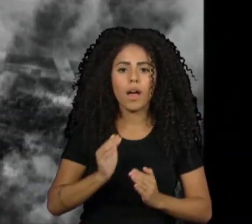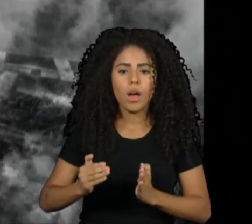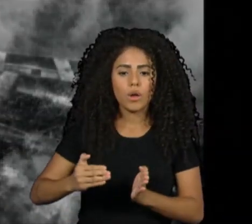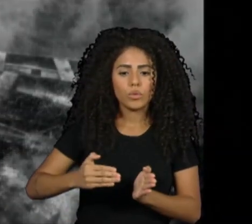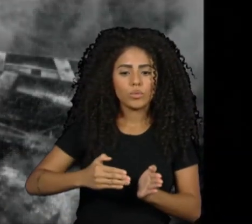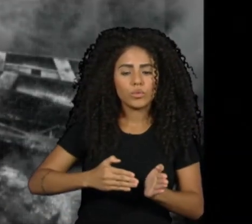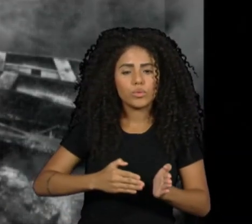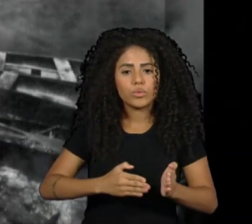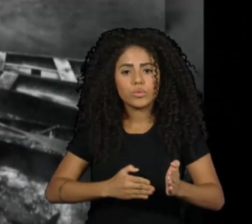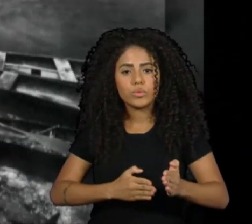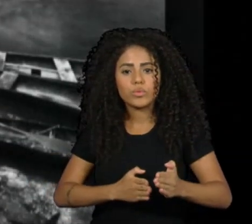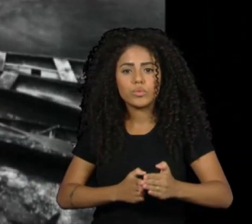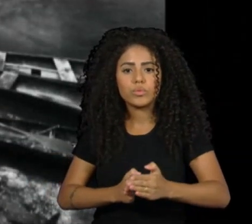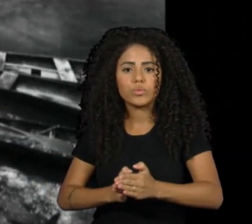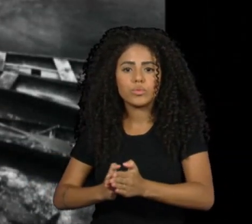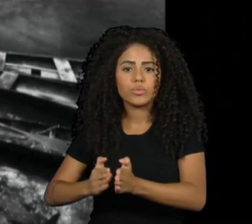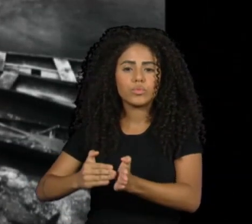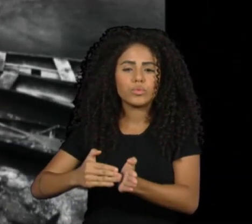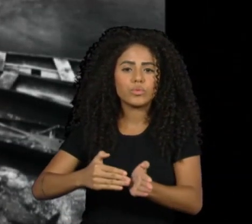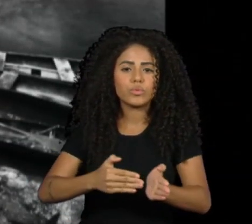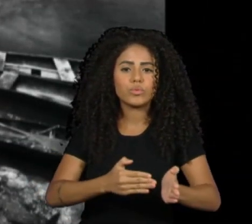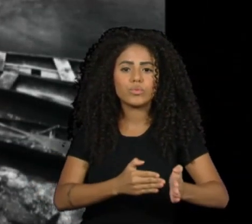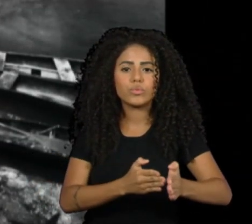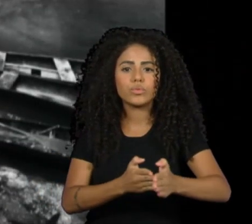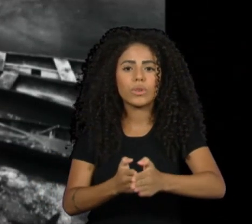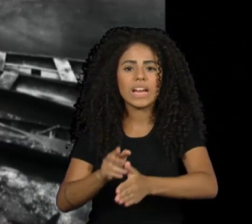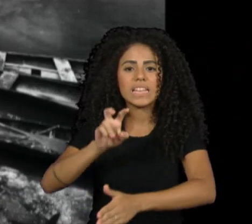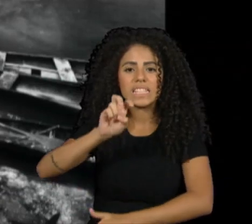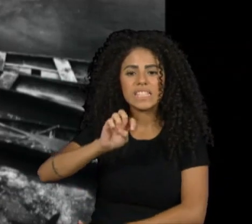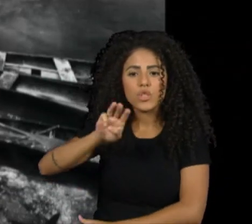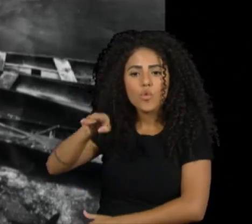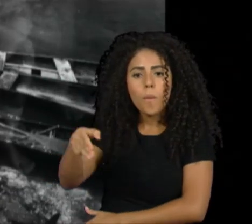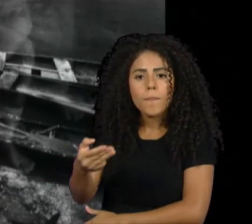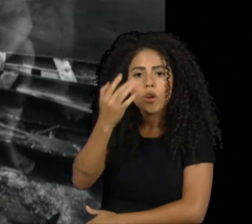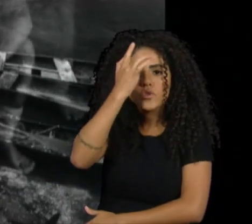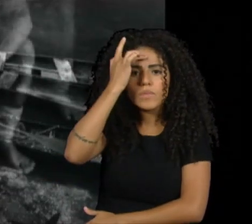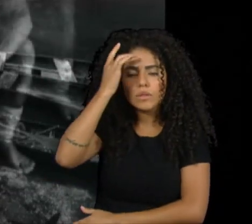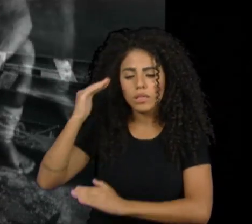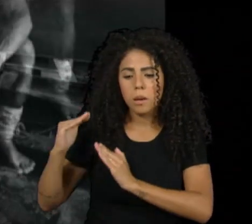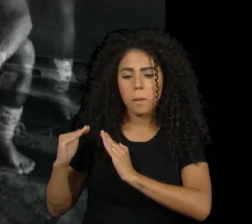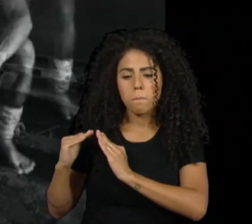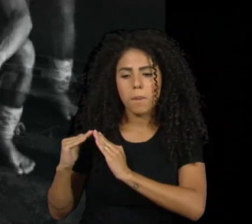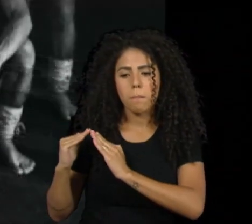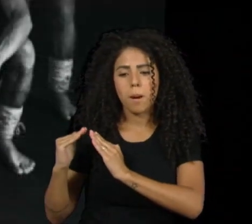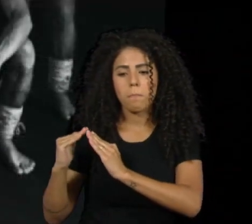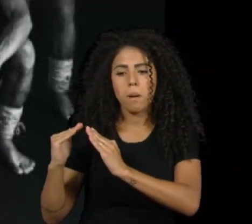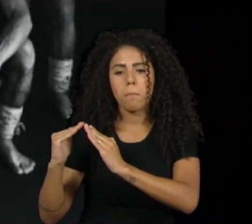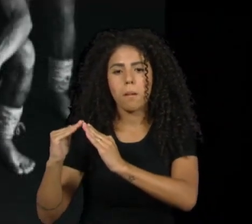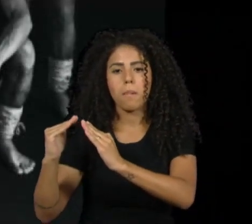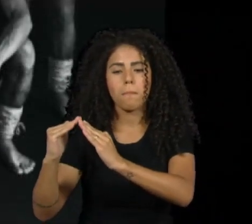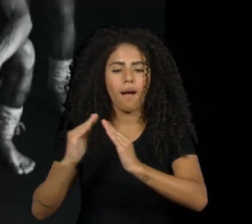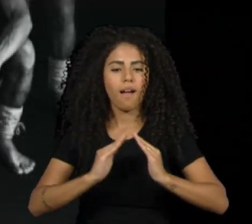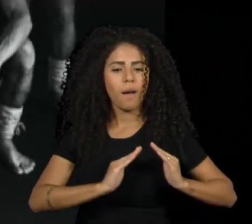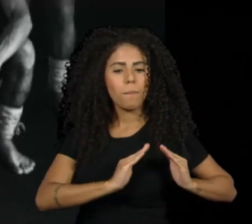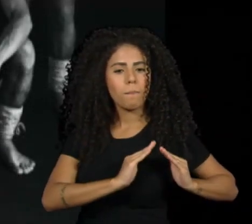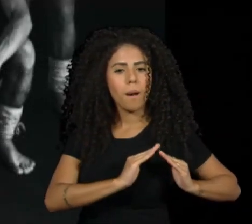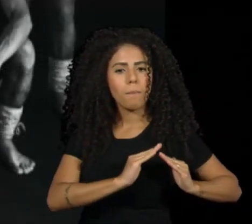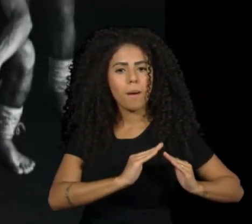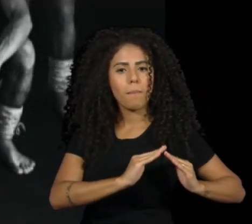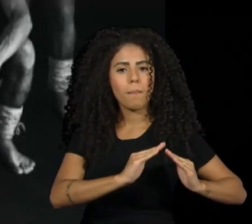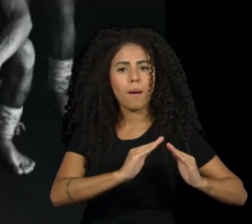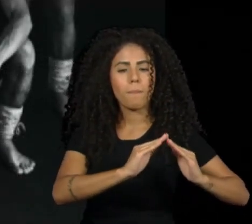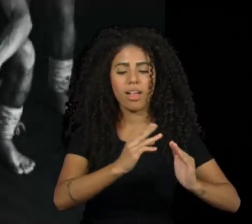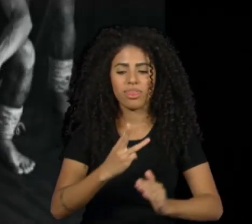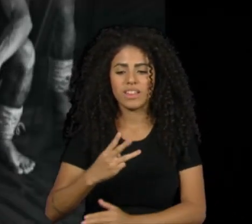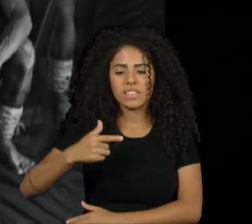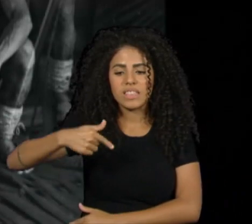estimada em cerca de 5 milhões de habitantes. Hoje, eles não são mais do que 370